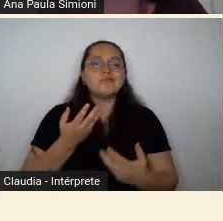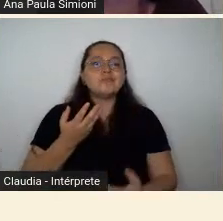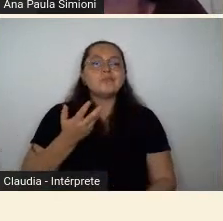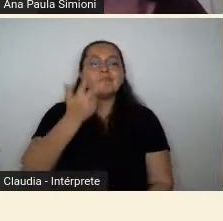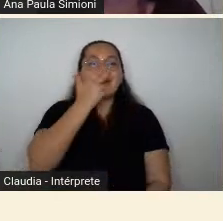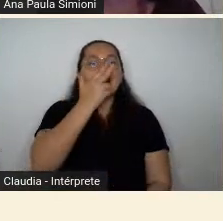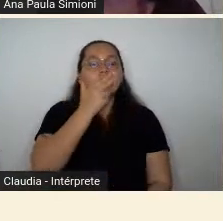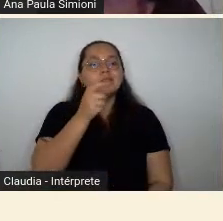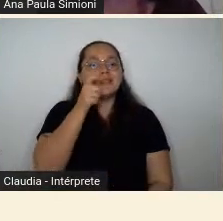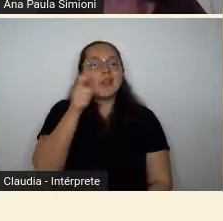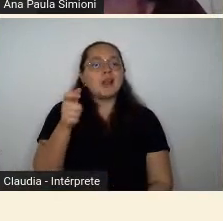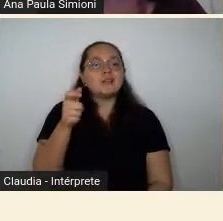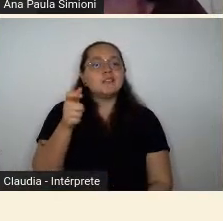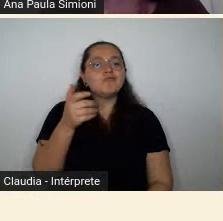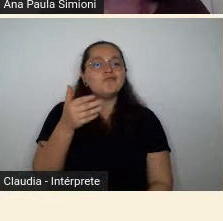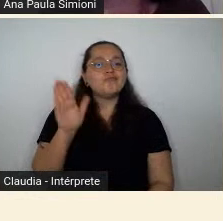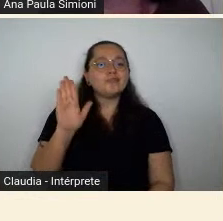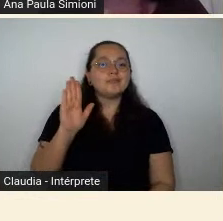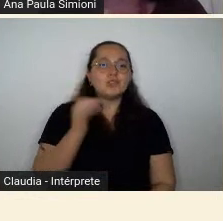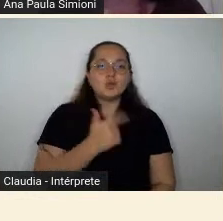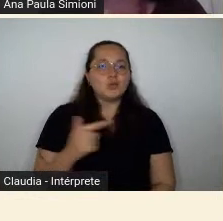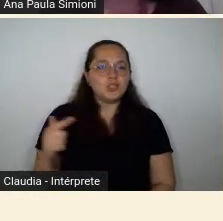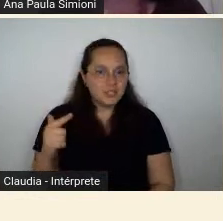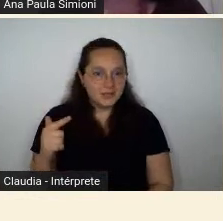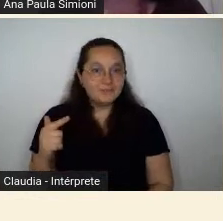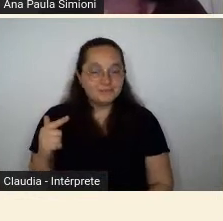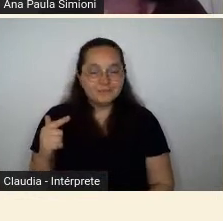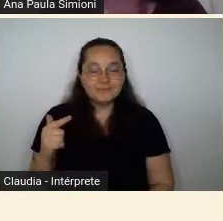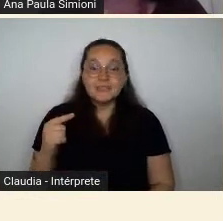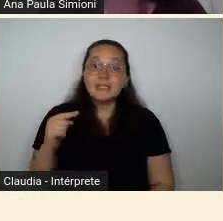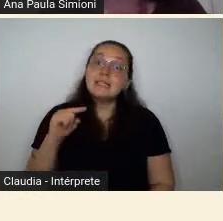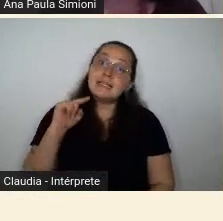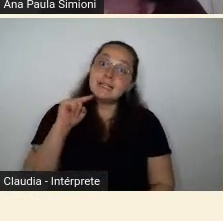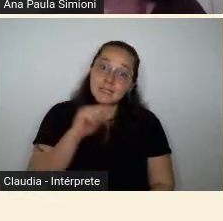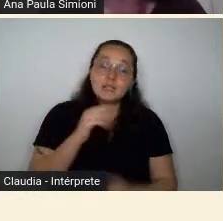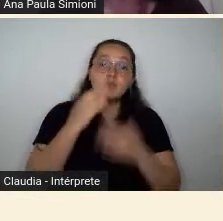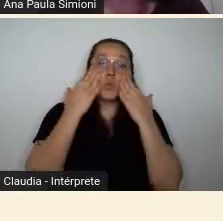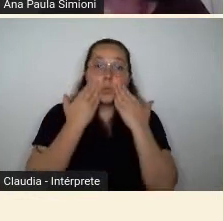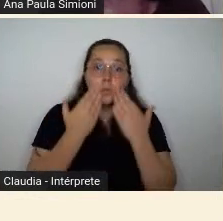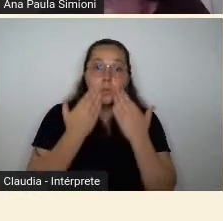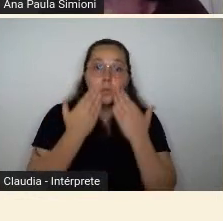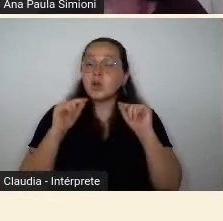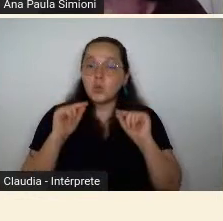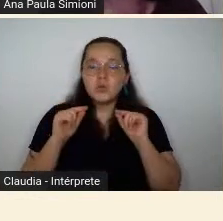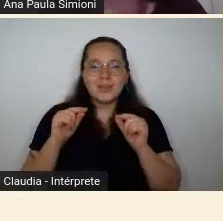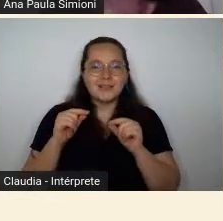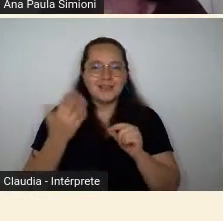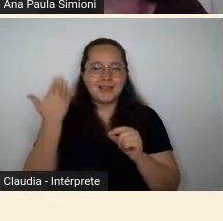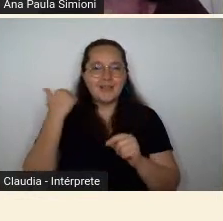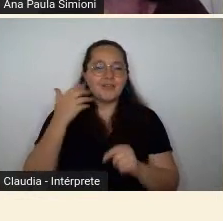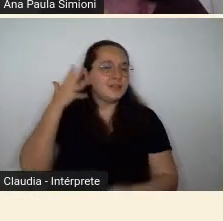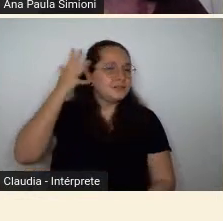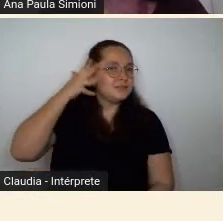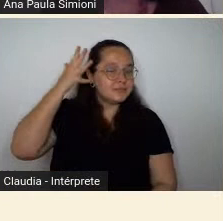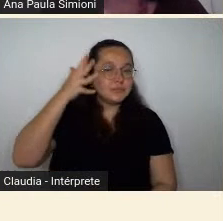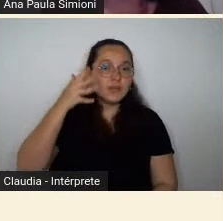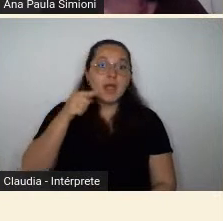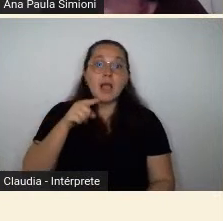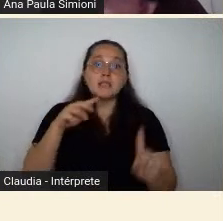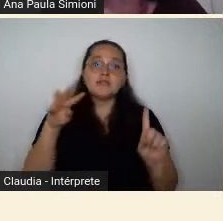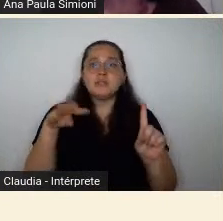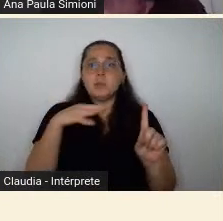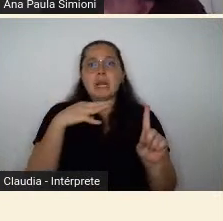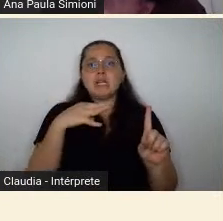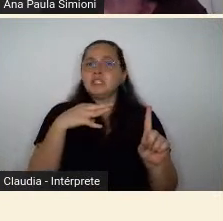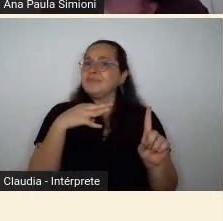foram vistas. Isso mostra, eu acho que concretiza o que foi mencionado na outra mesa, que, enfim, essa visibilidade não existia nesse